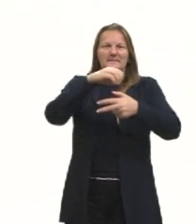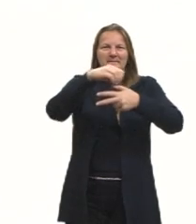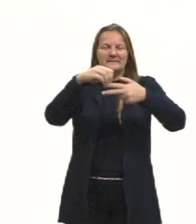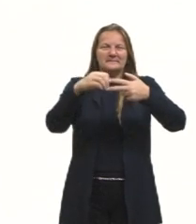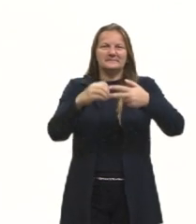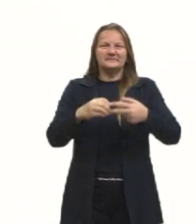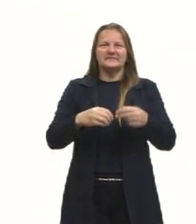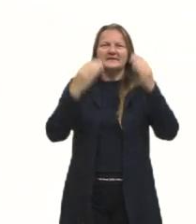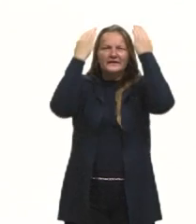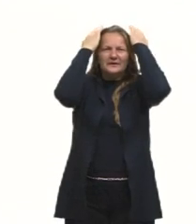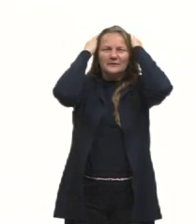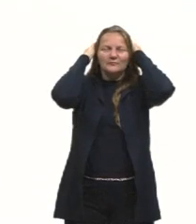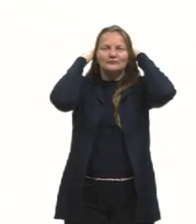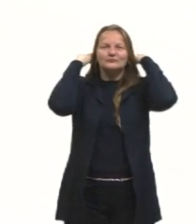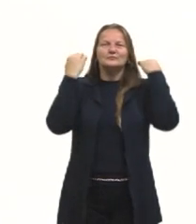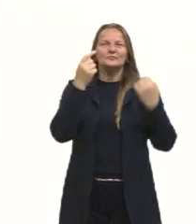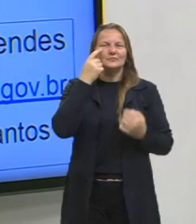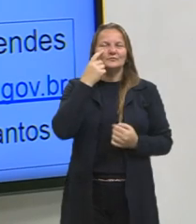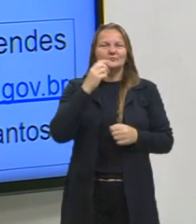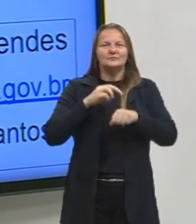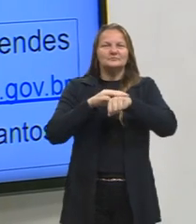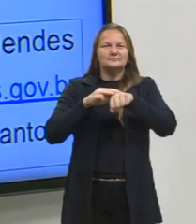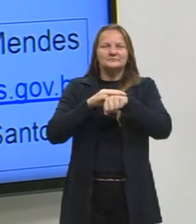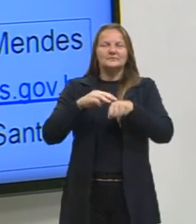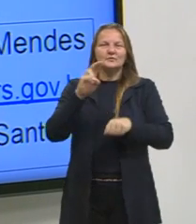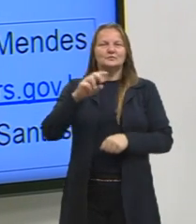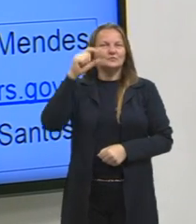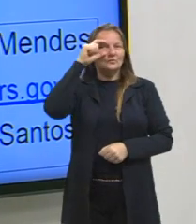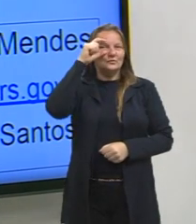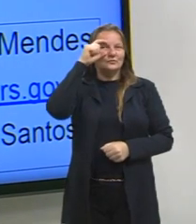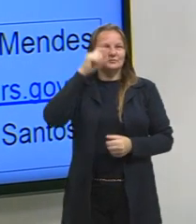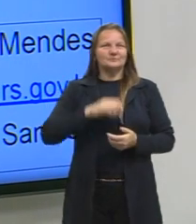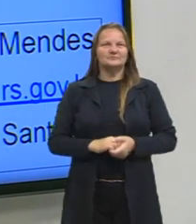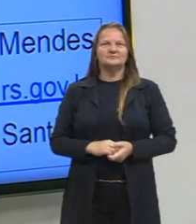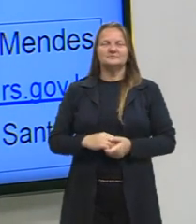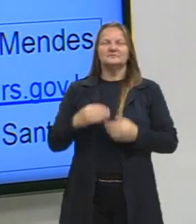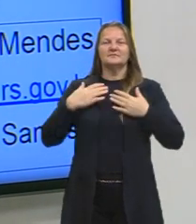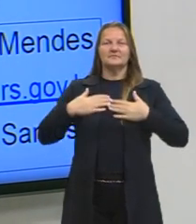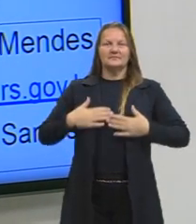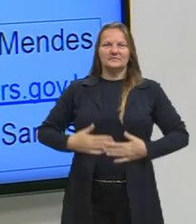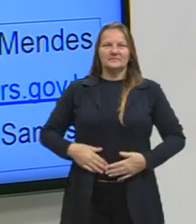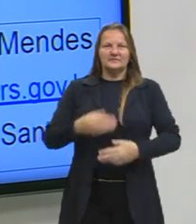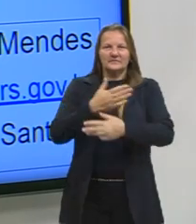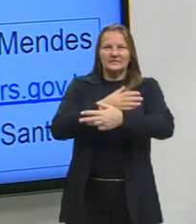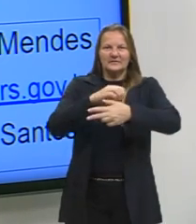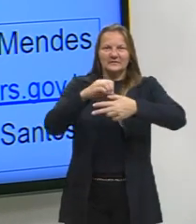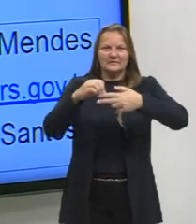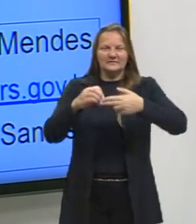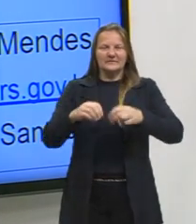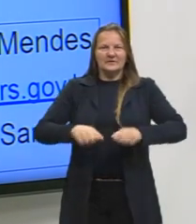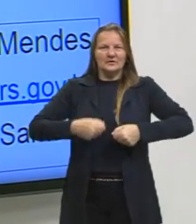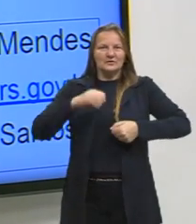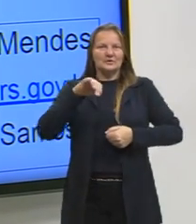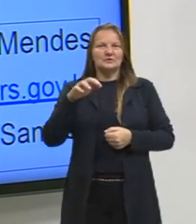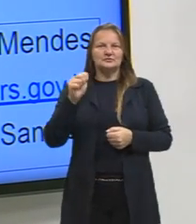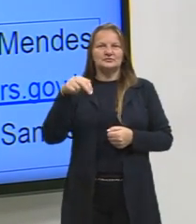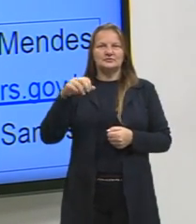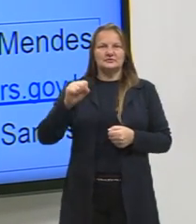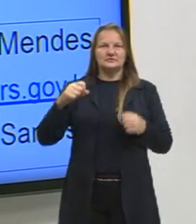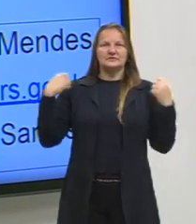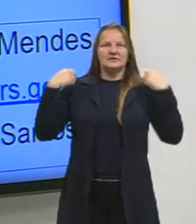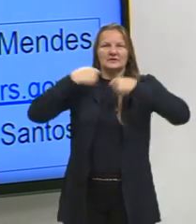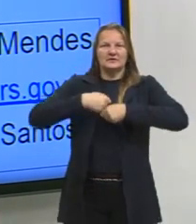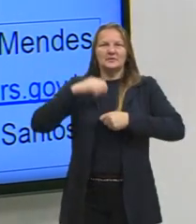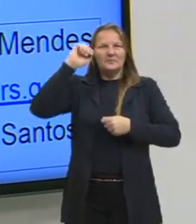Tenho cabelos curtos, olhos castanhos, uso óculos, estou vestindo a camiseta do projeto, calças jeans e casaco preto.